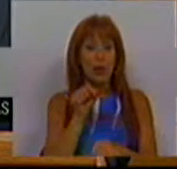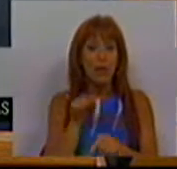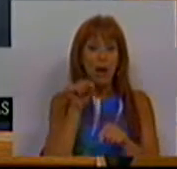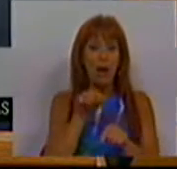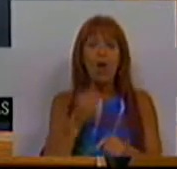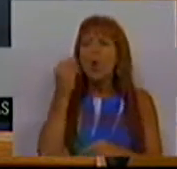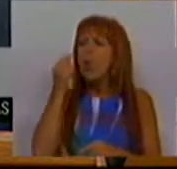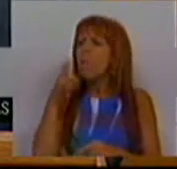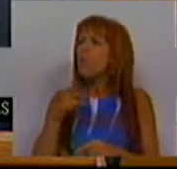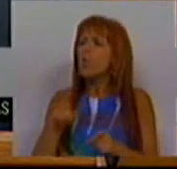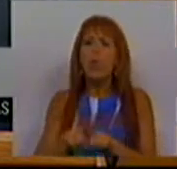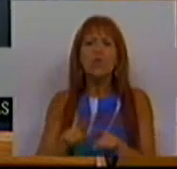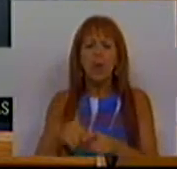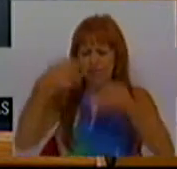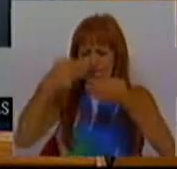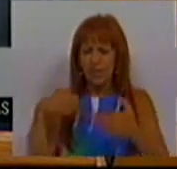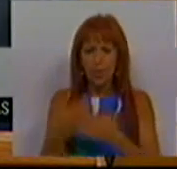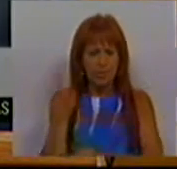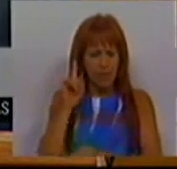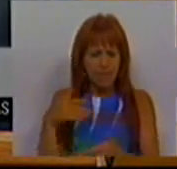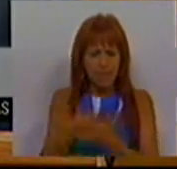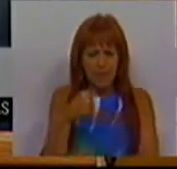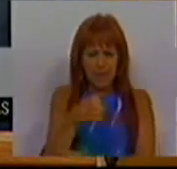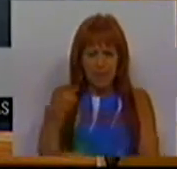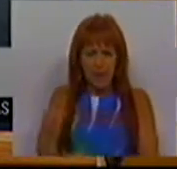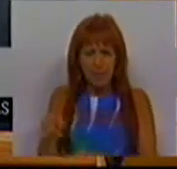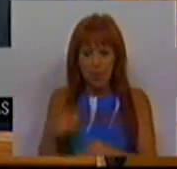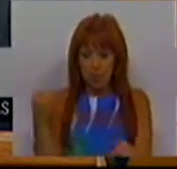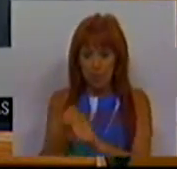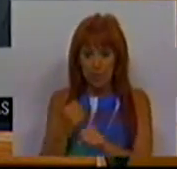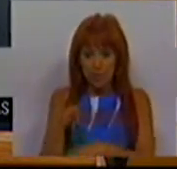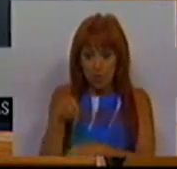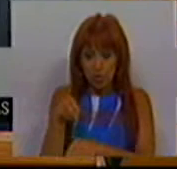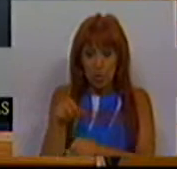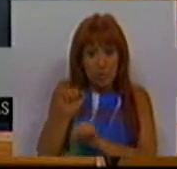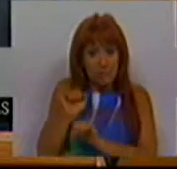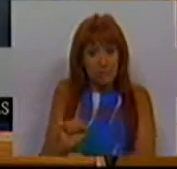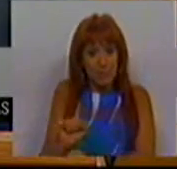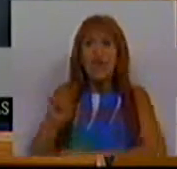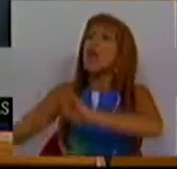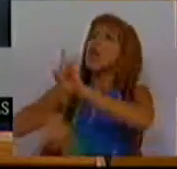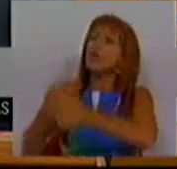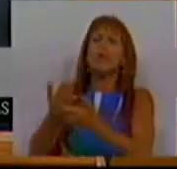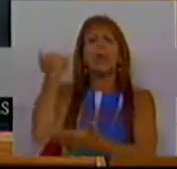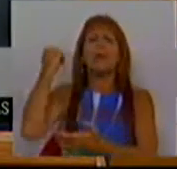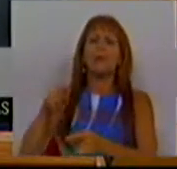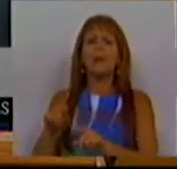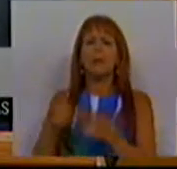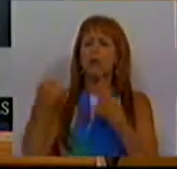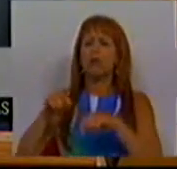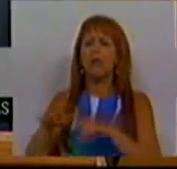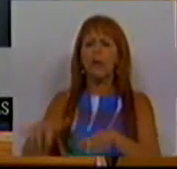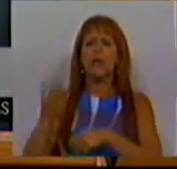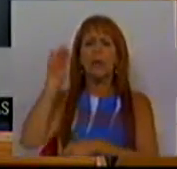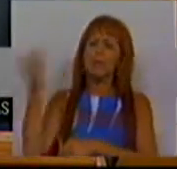Como se pode querer dignificar e valorizar o CCP e o trabalho regional e local e depois retirar as suas reuniões da